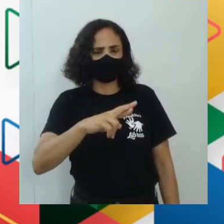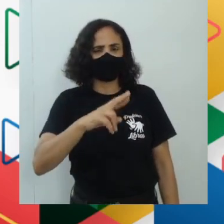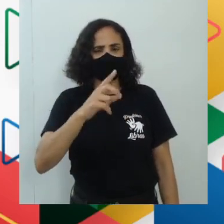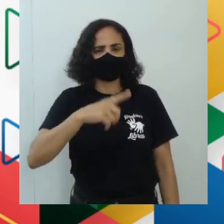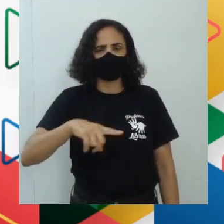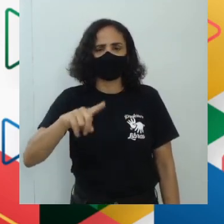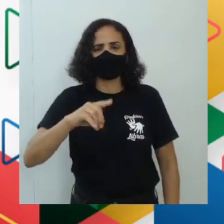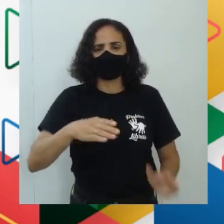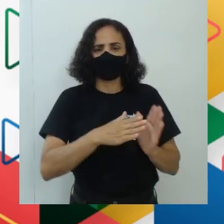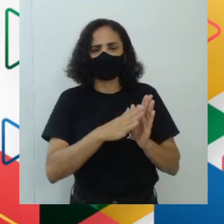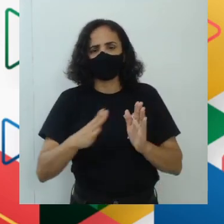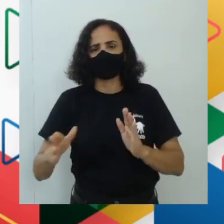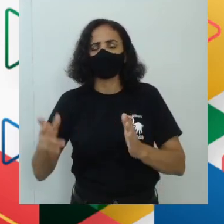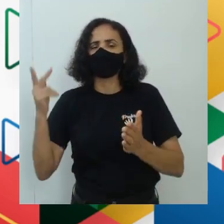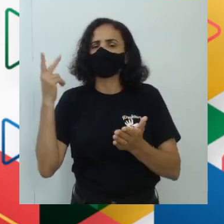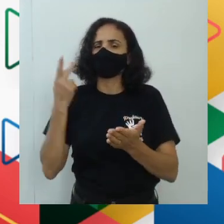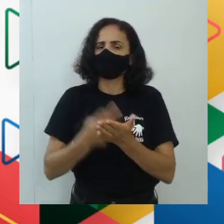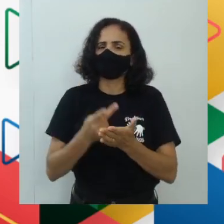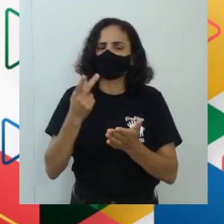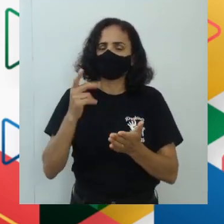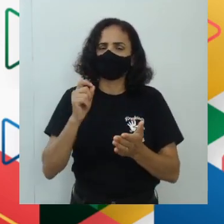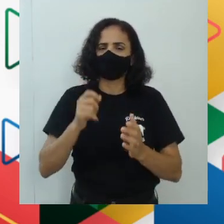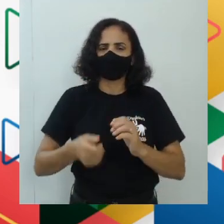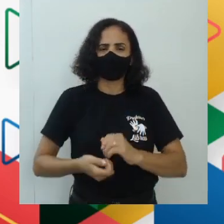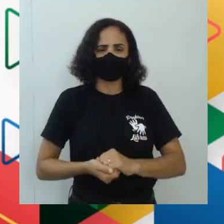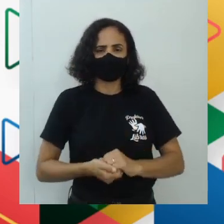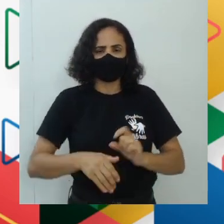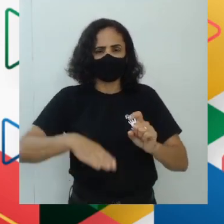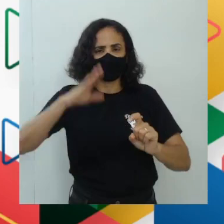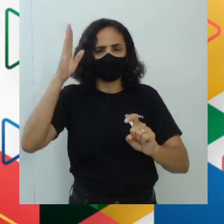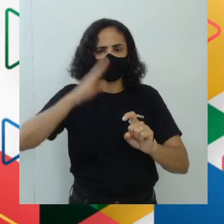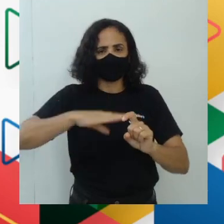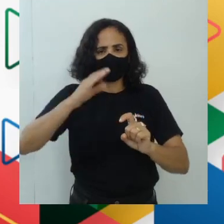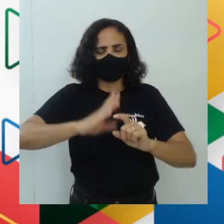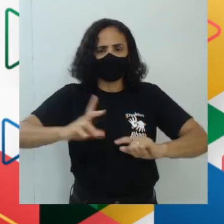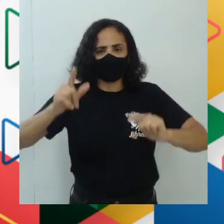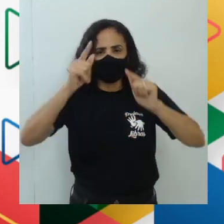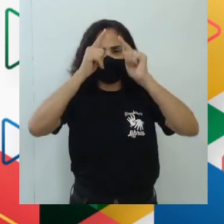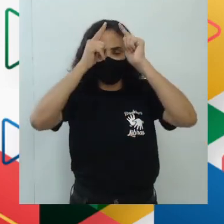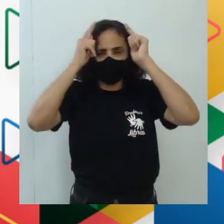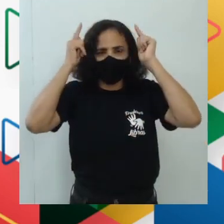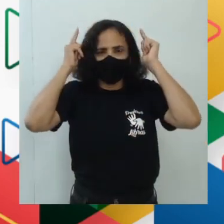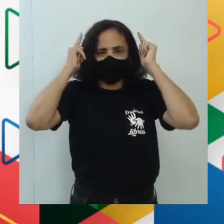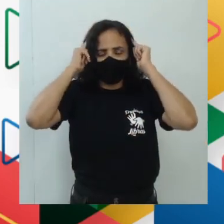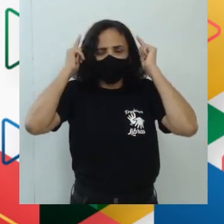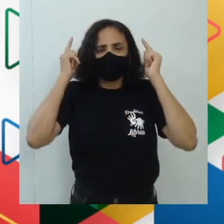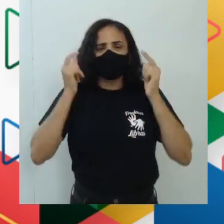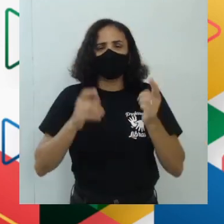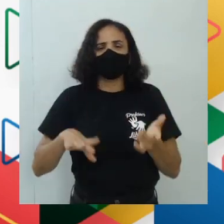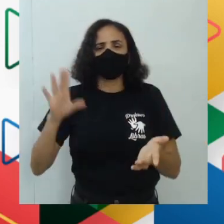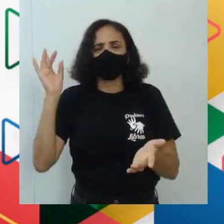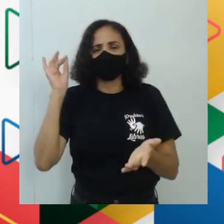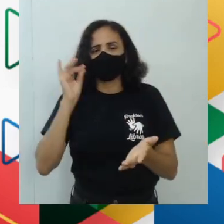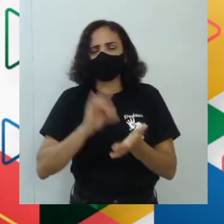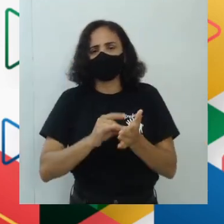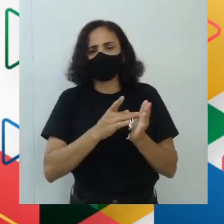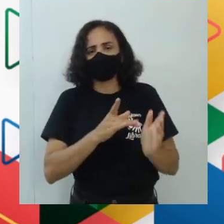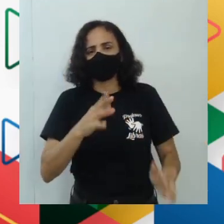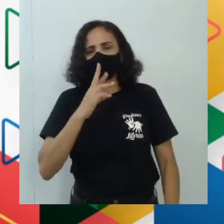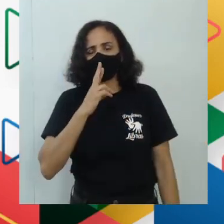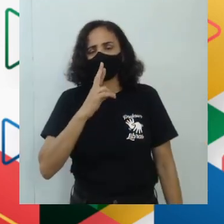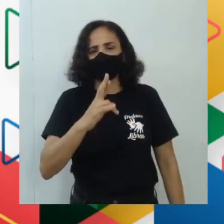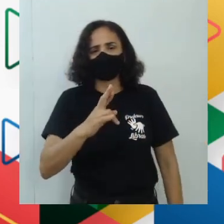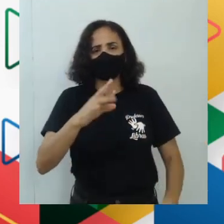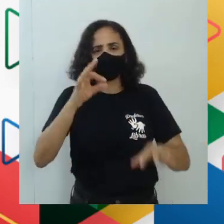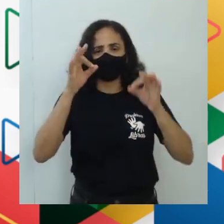acontece que eu já citei aqui pra vocês da mitologia grega dos deuses e etc consequentemente a resposta